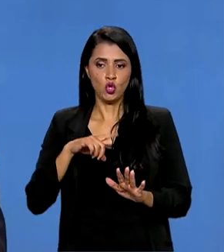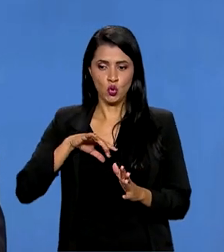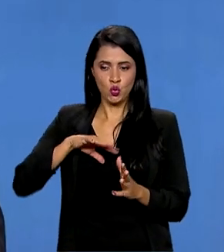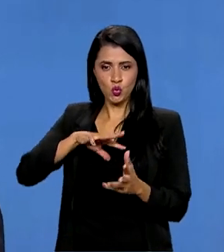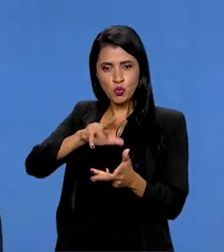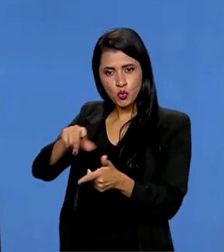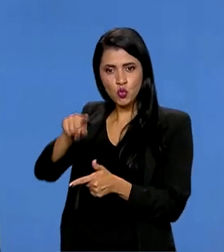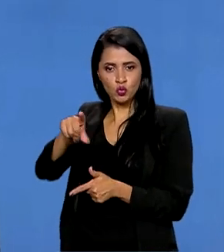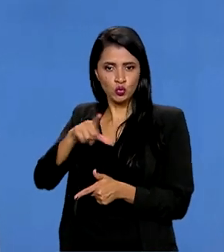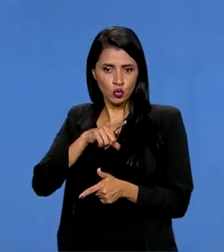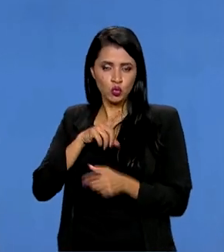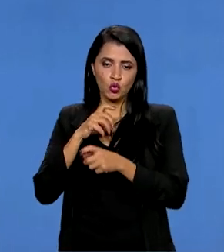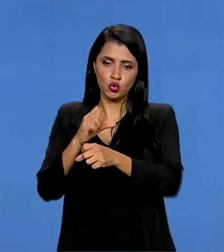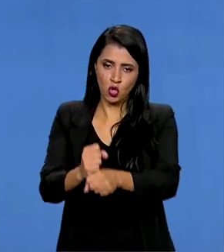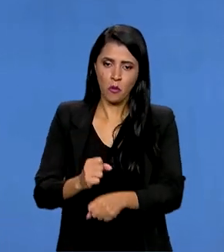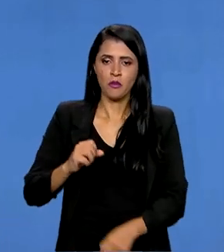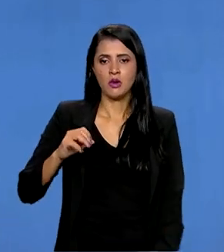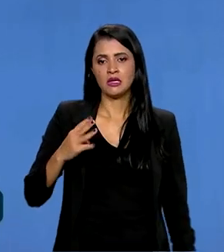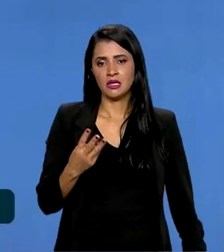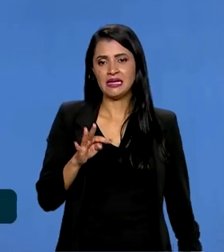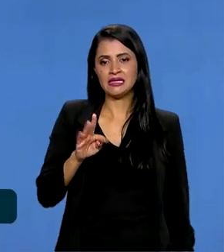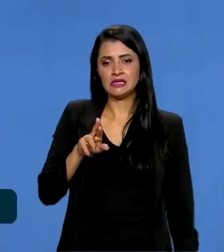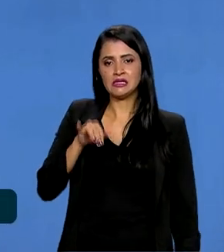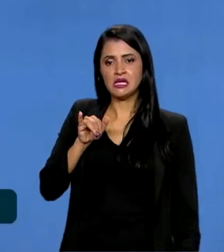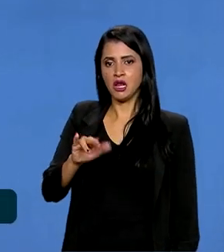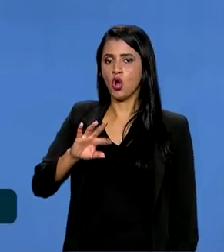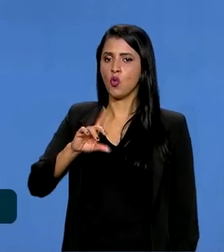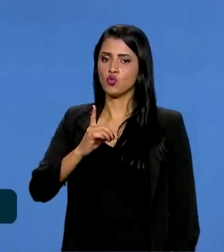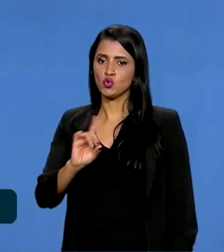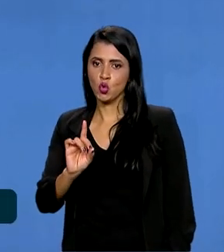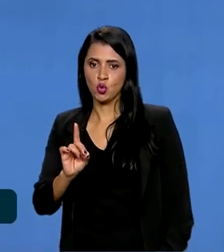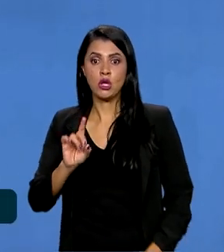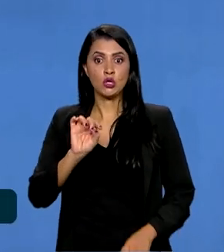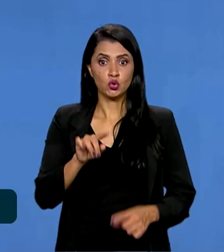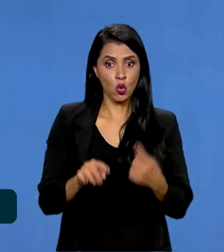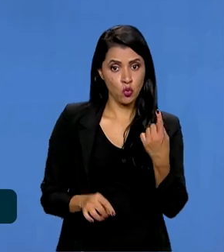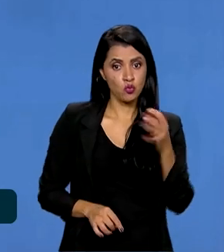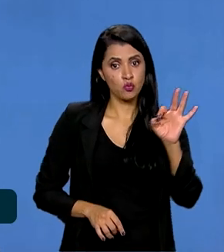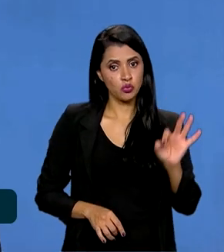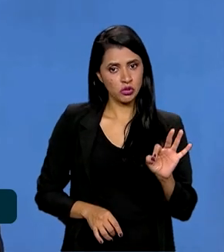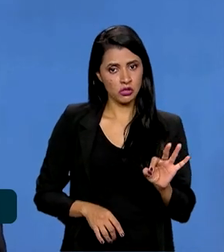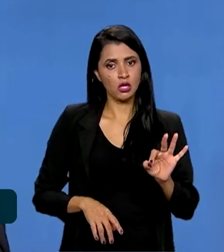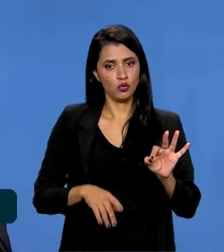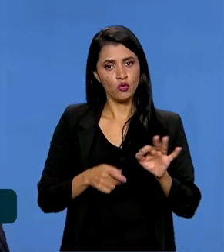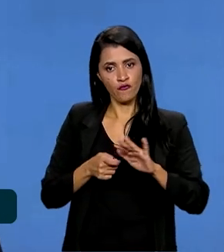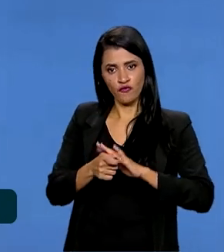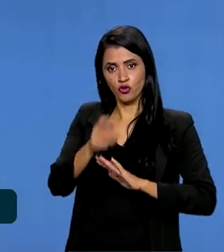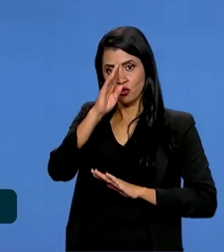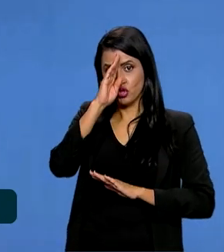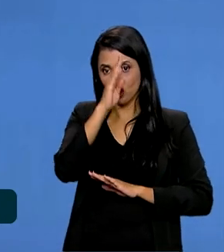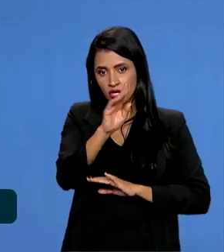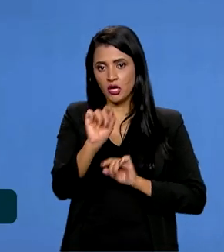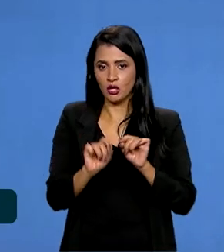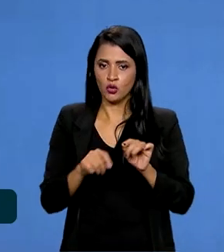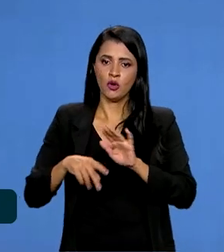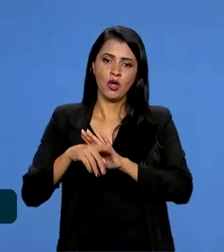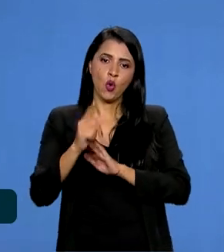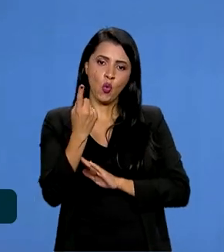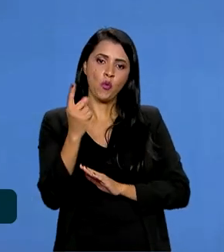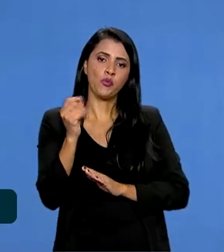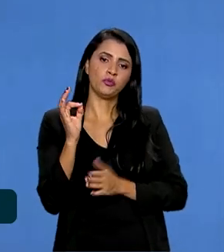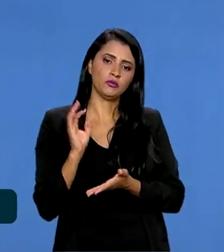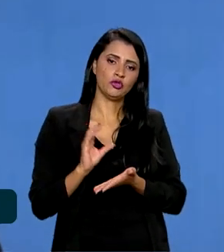inteiro, passam de 3 trilhões de dólares. E só 1% desse investimento direto estrangeiro vem para o Brasil.